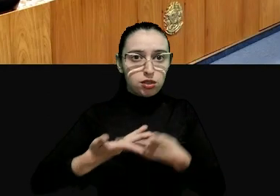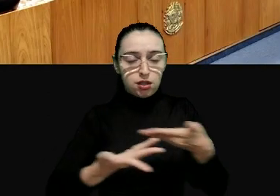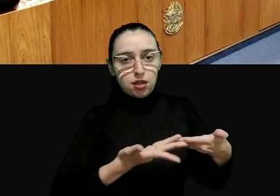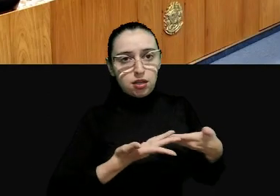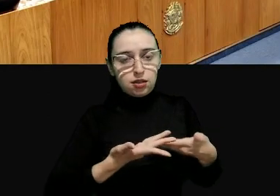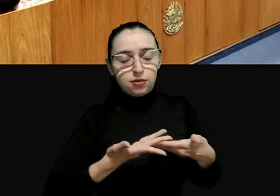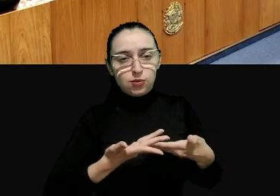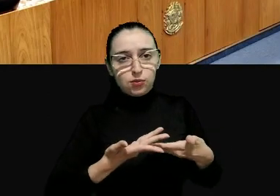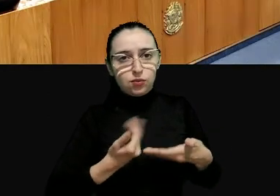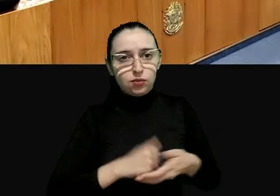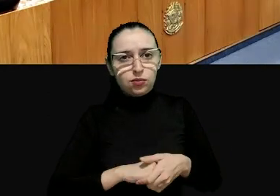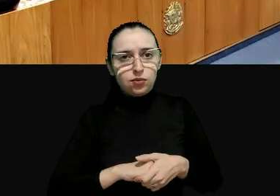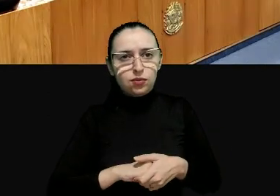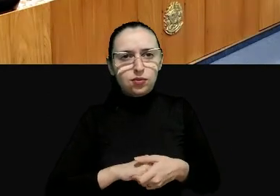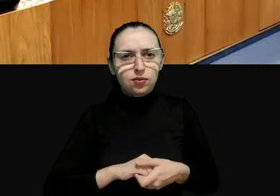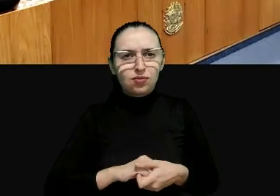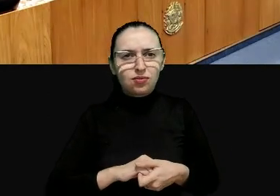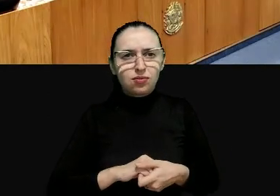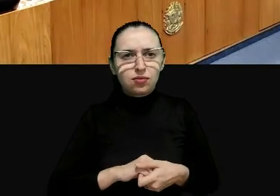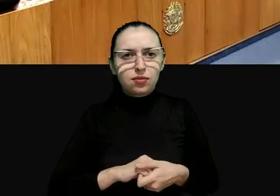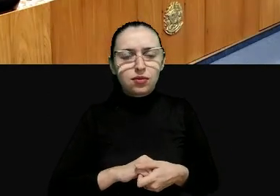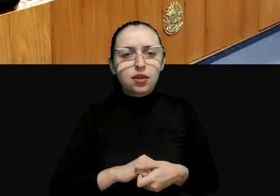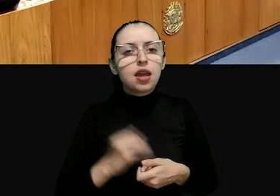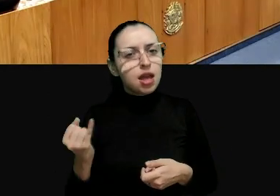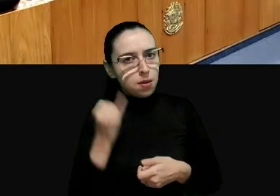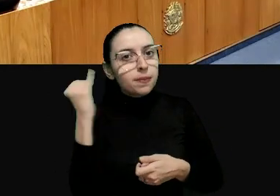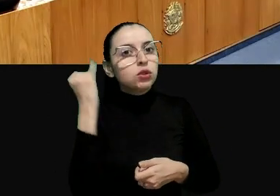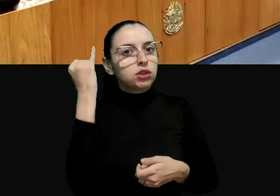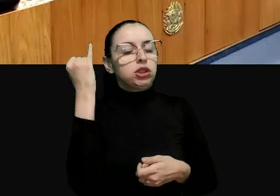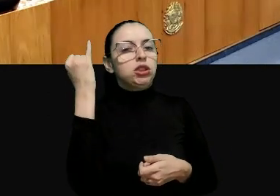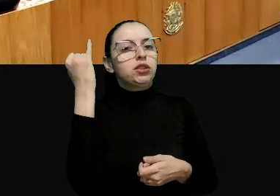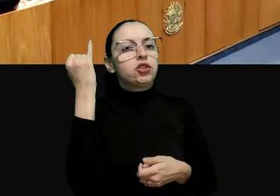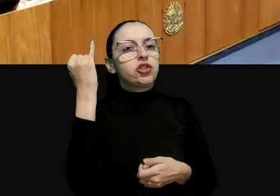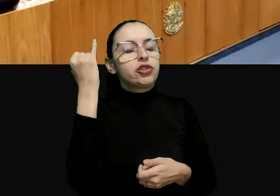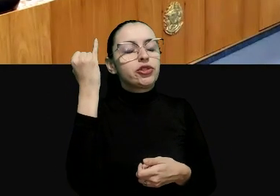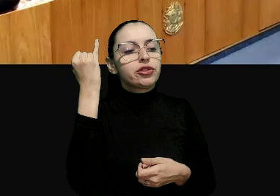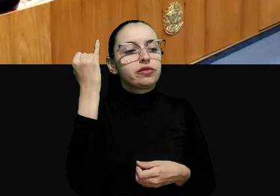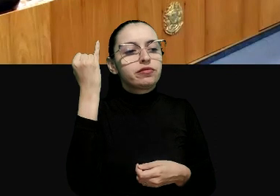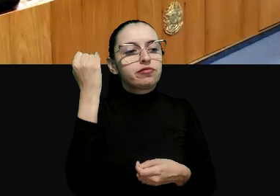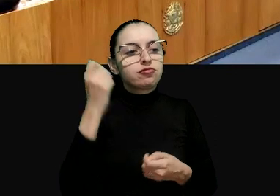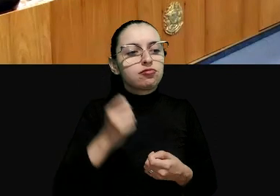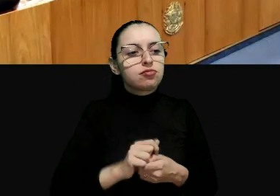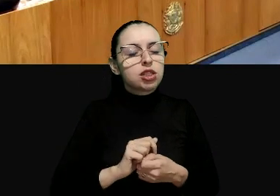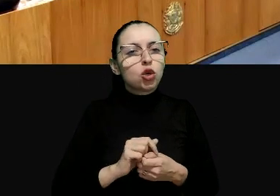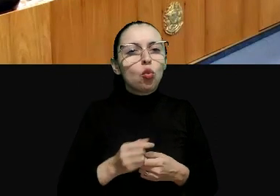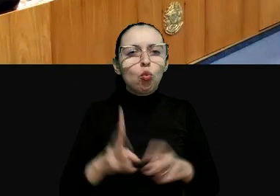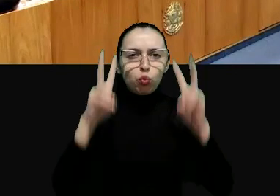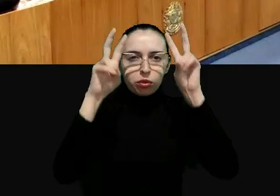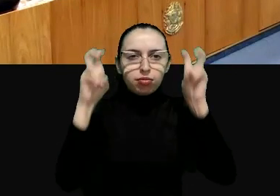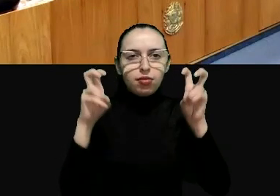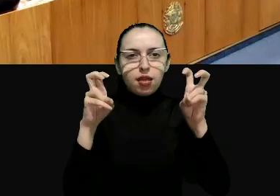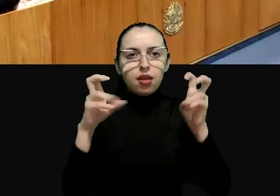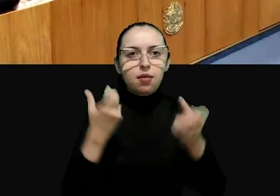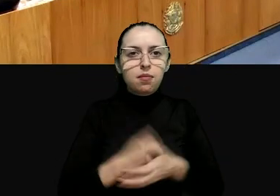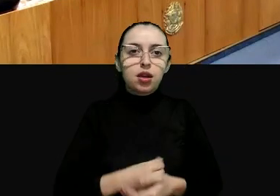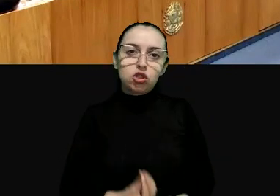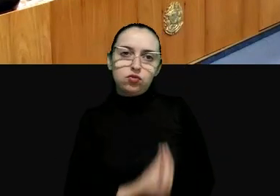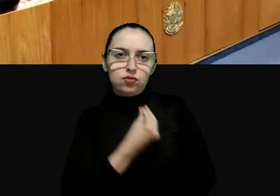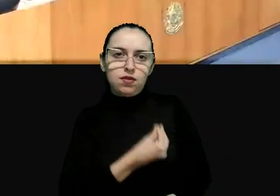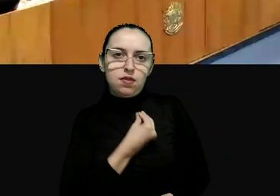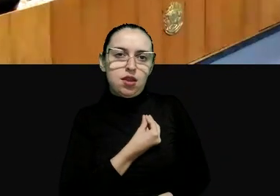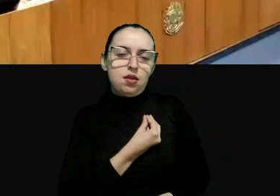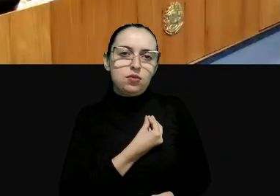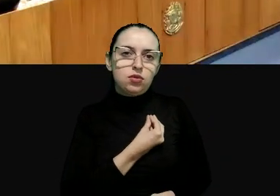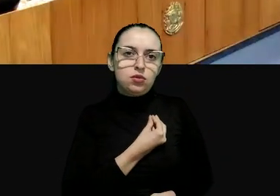de algo que me parece muito importante e isso é um fenômeno que todos vocês estão